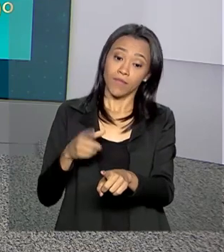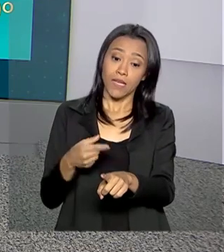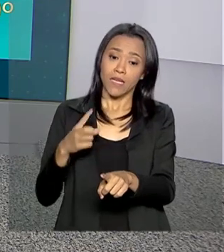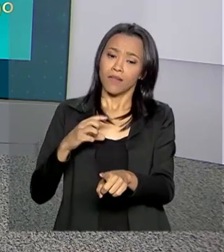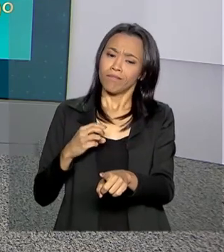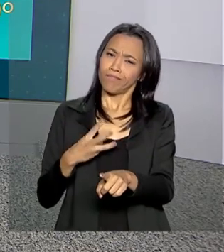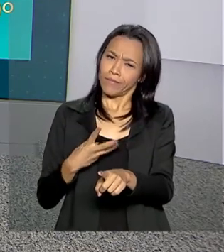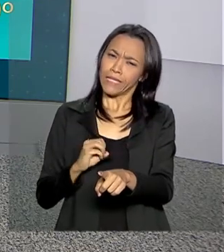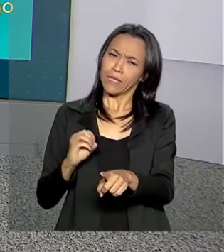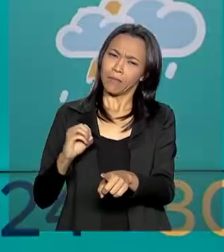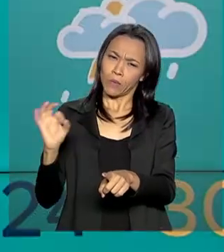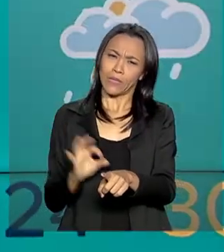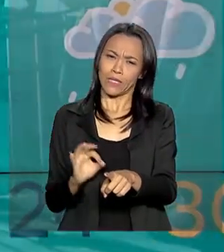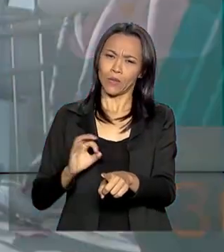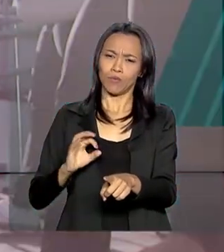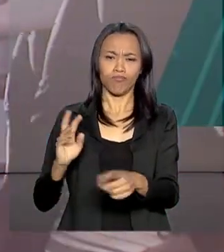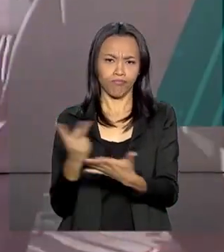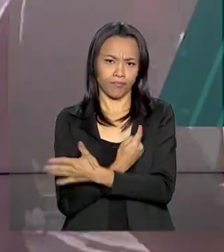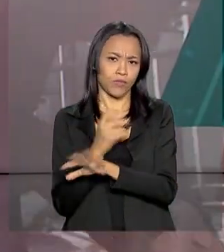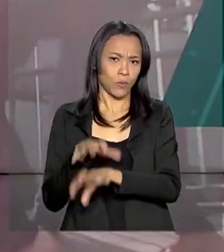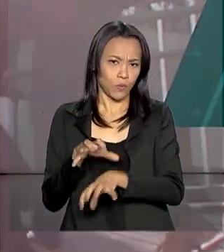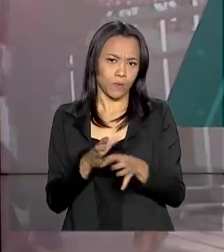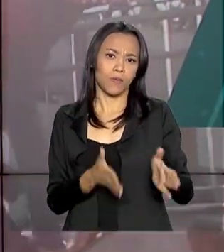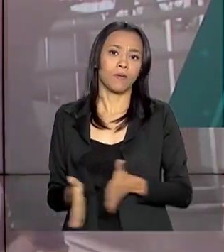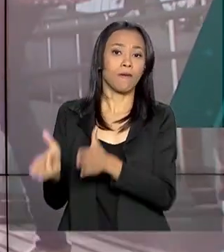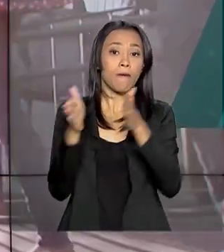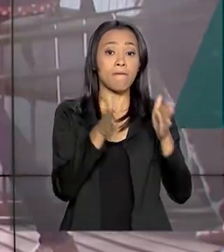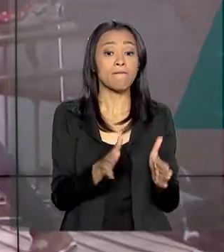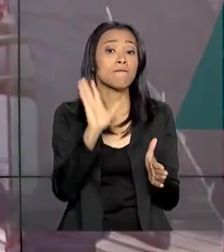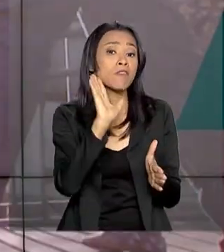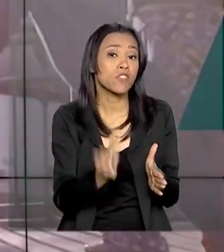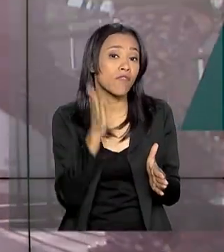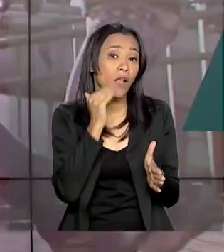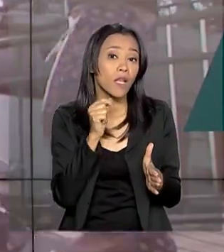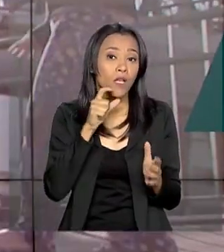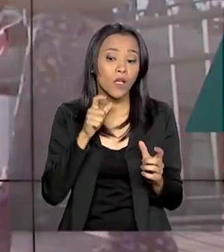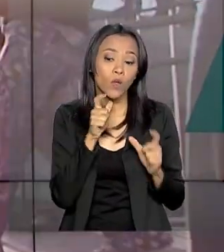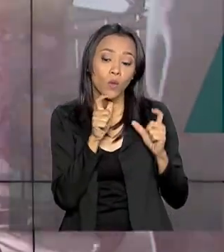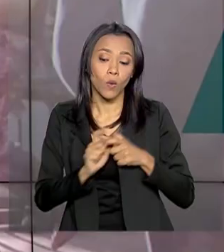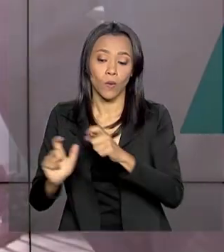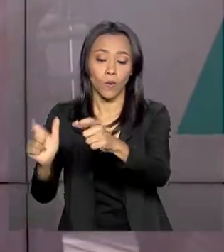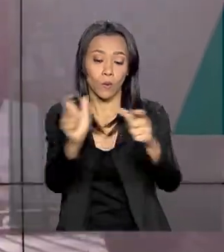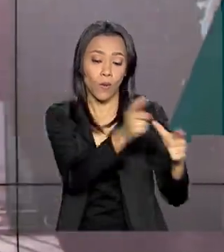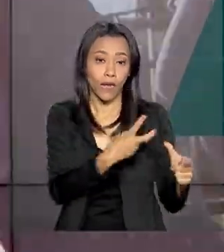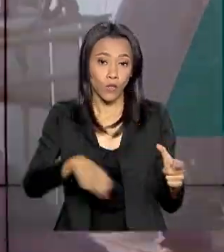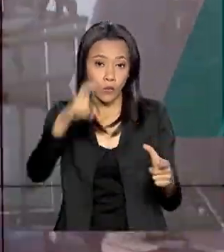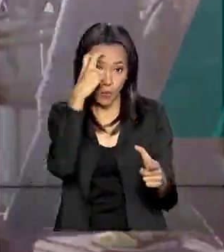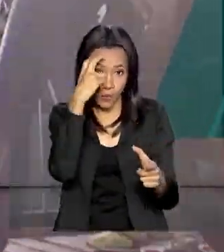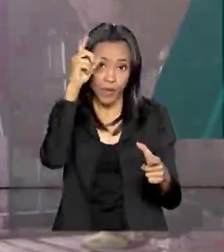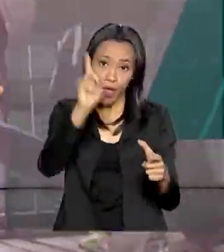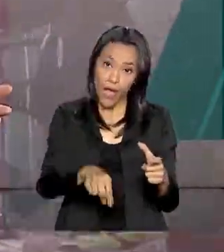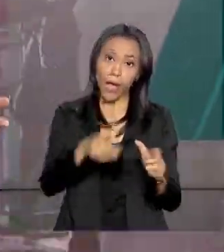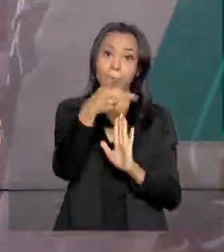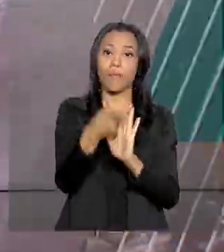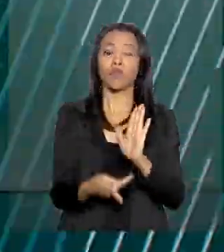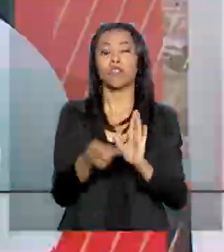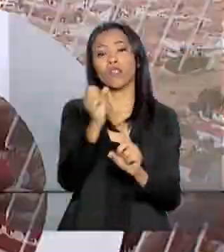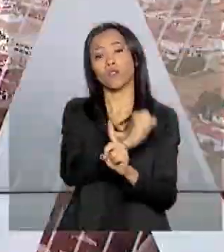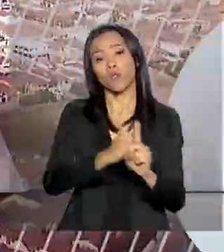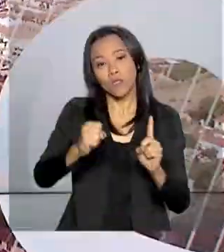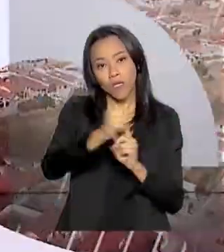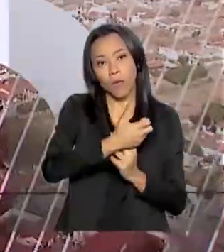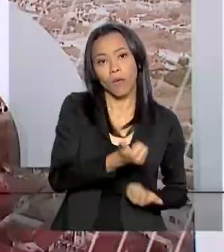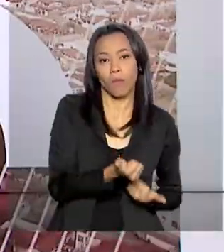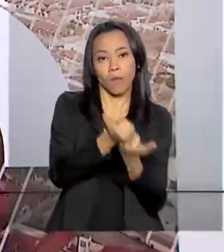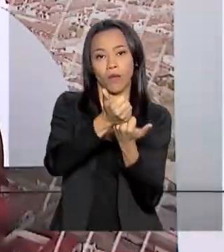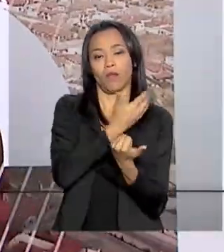possibilidade de chuva. Você já ouviu falar em pontos de cultura? São projetos socioculturais apoiados pelo governo